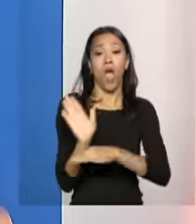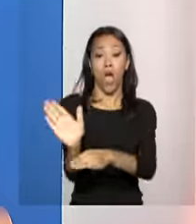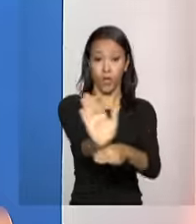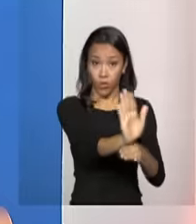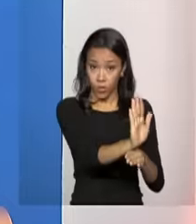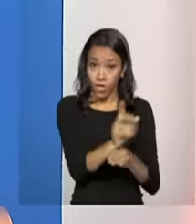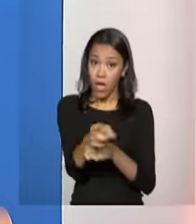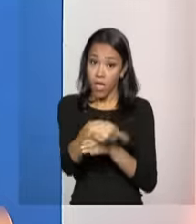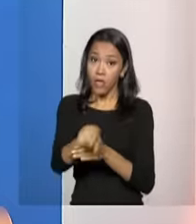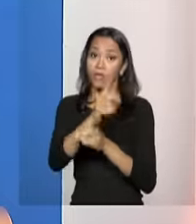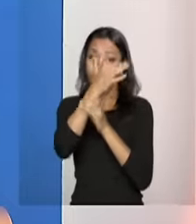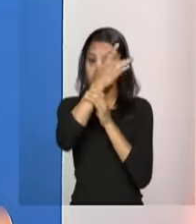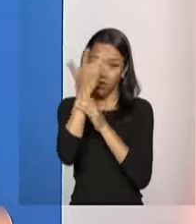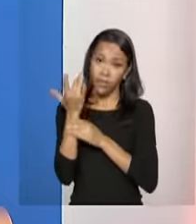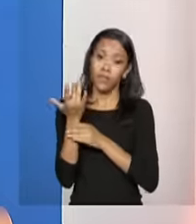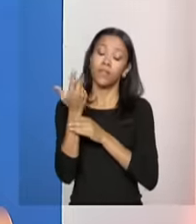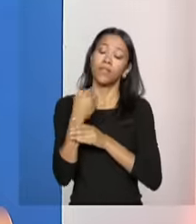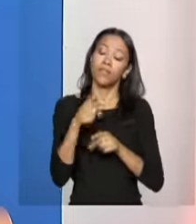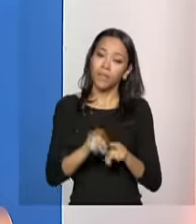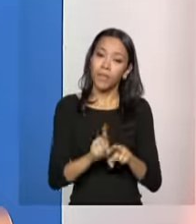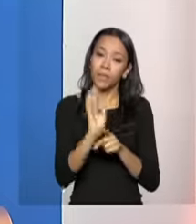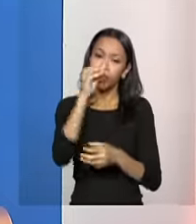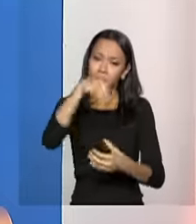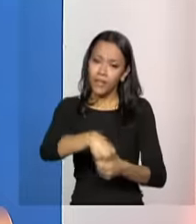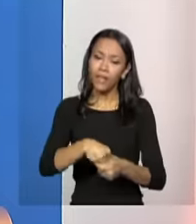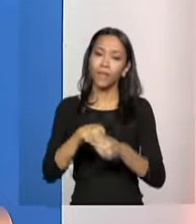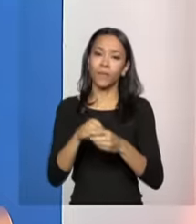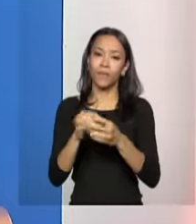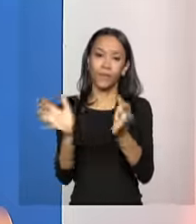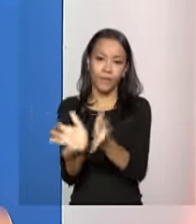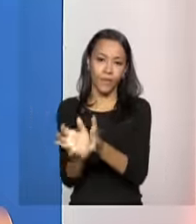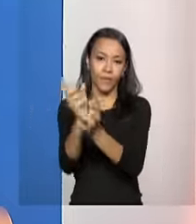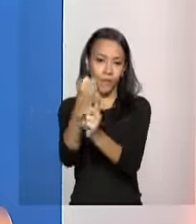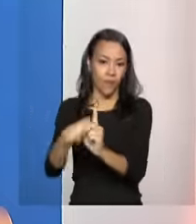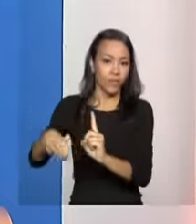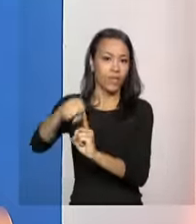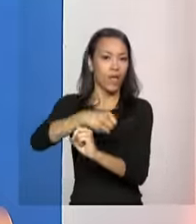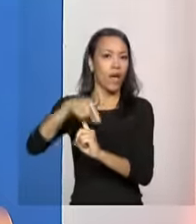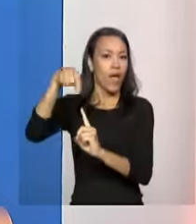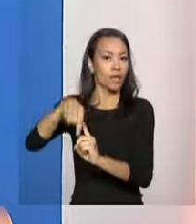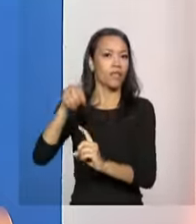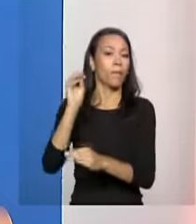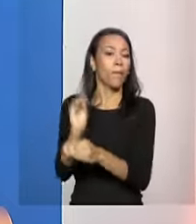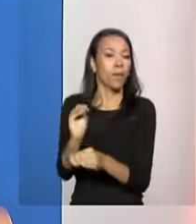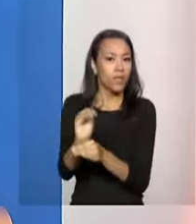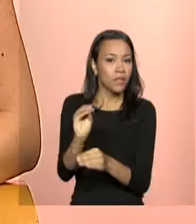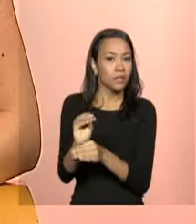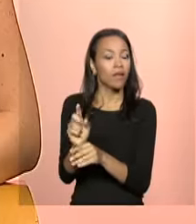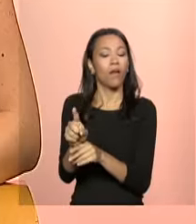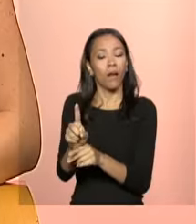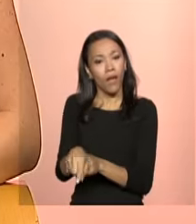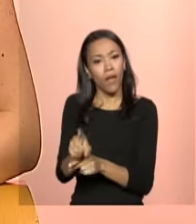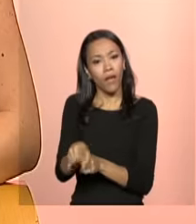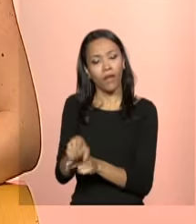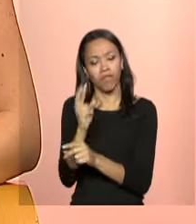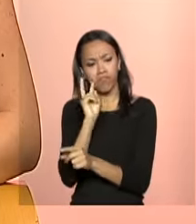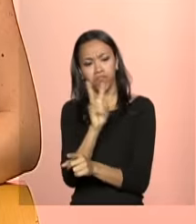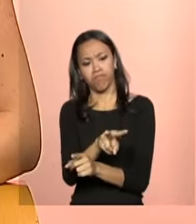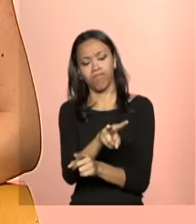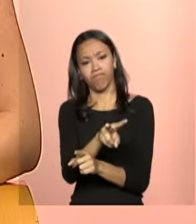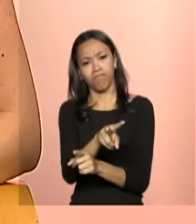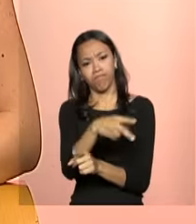atendida. E na assistência social, a proteção social, ela se dá a partir das vulnerabilidades sociais.